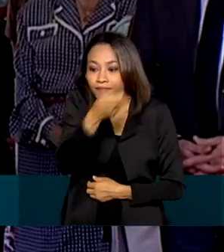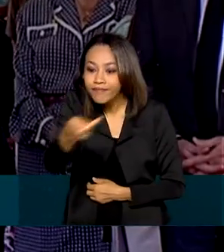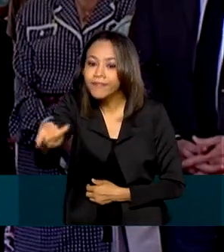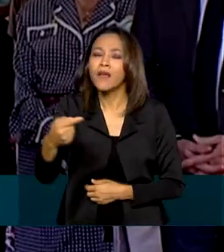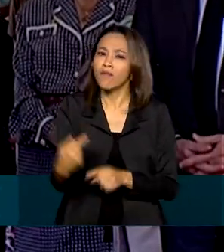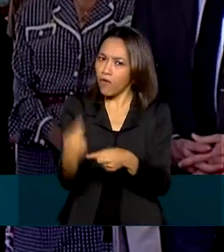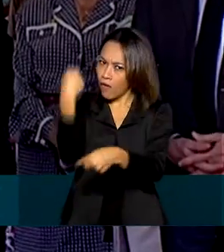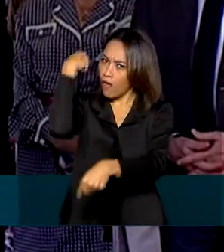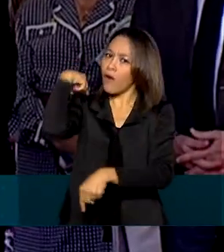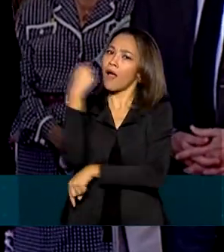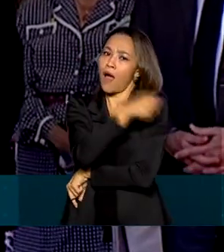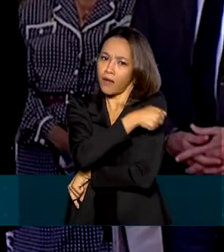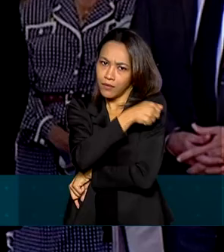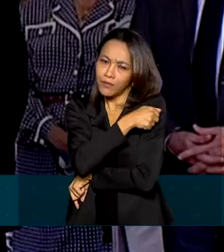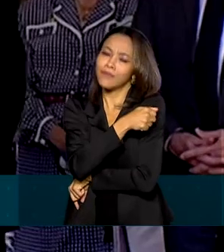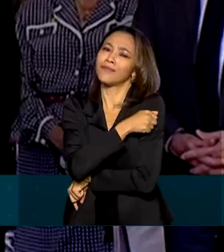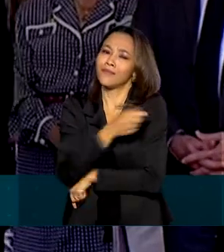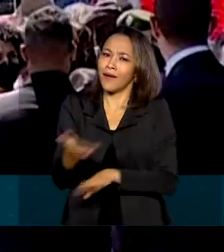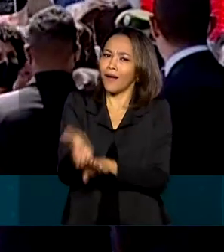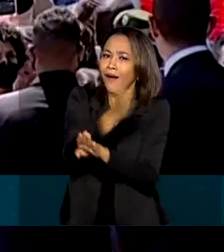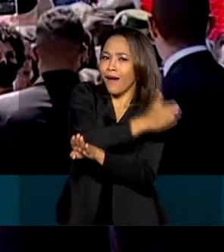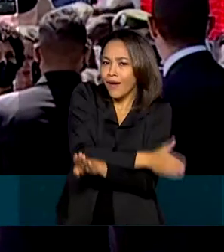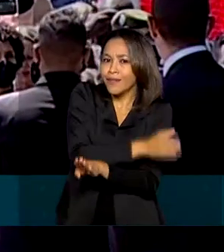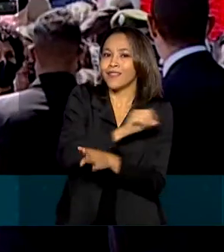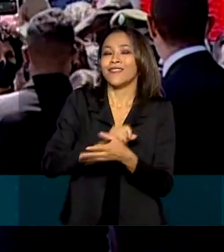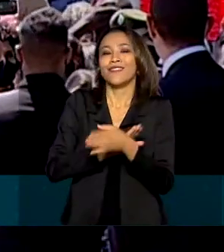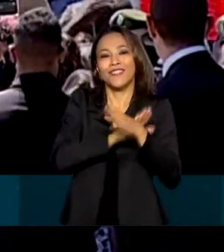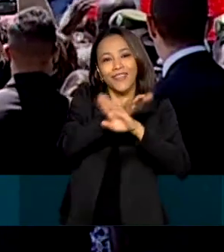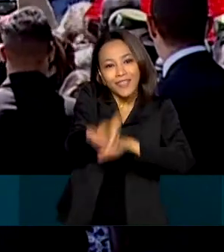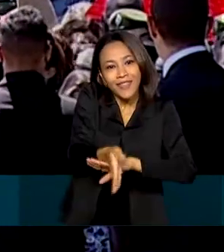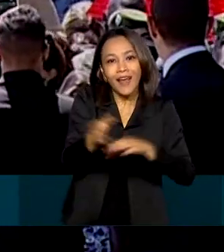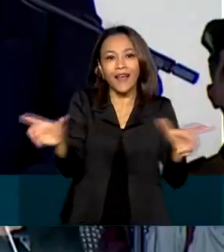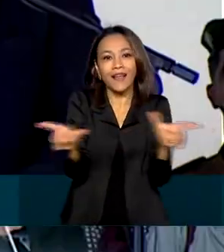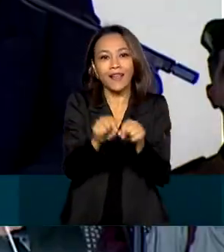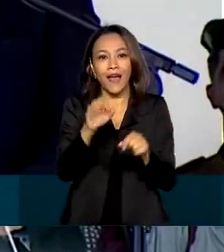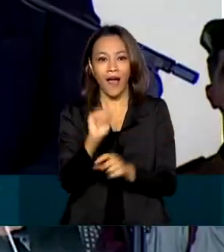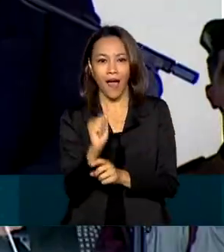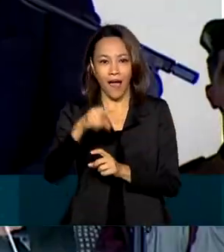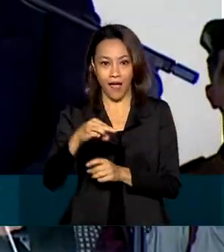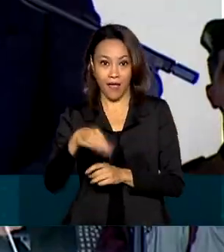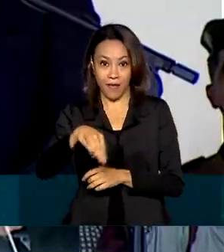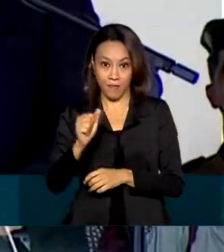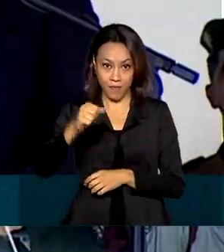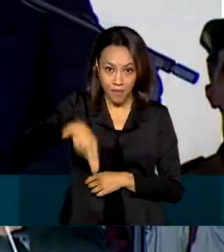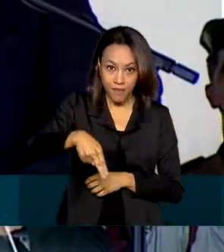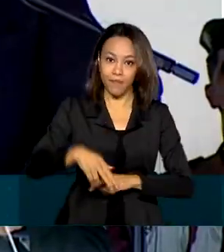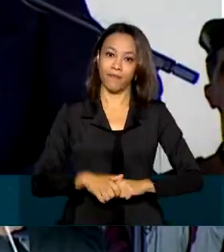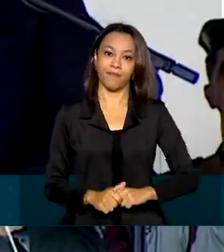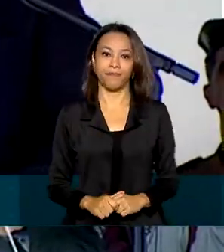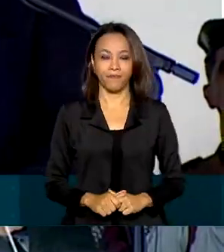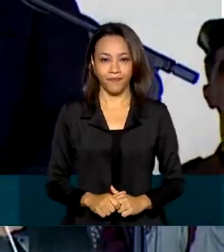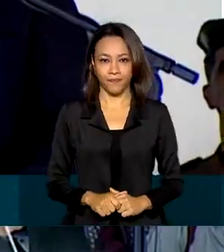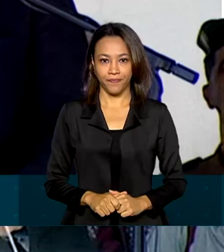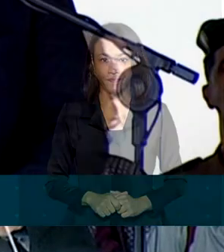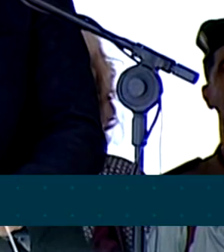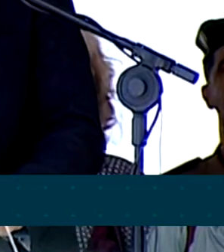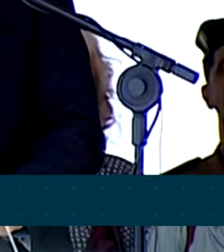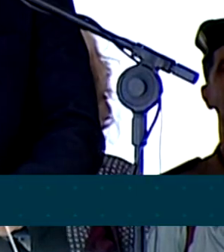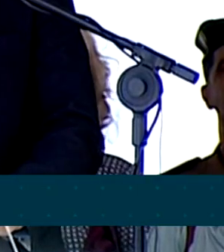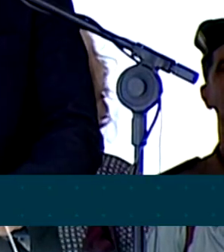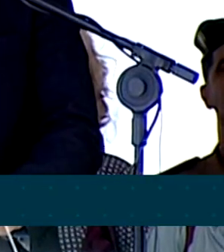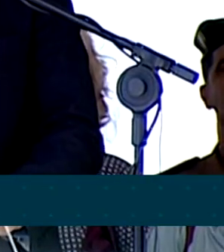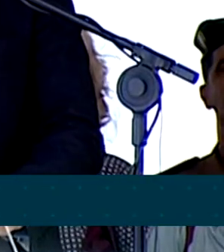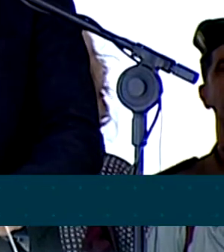aluno da instituição antes de cursar a Academia das Agulhas Negras. Essa escola marcará para sempre